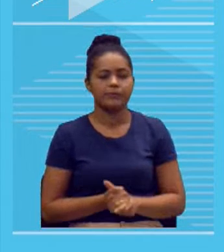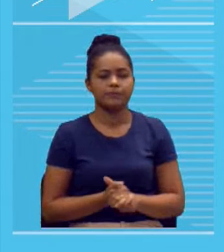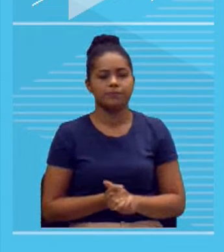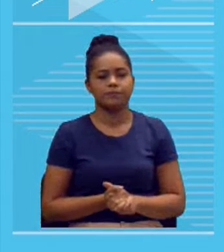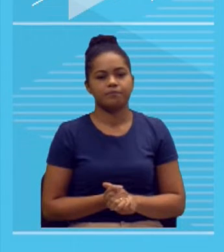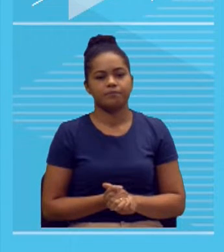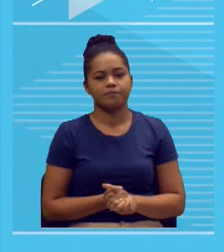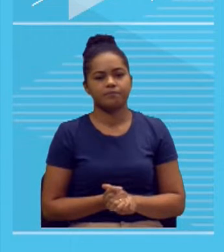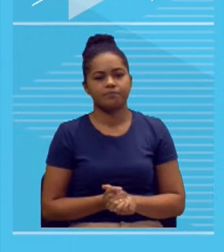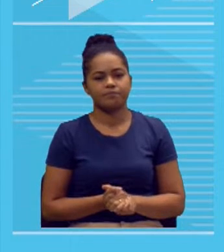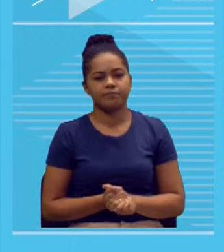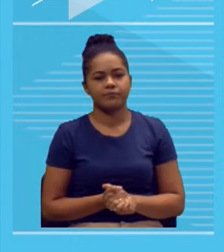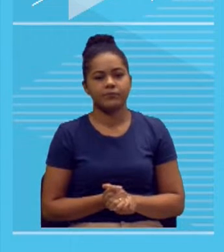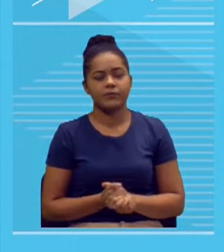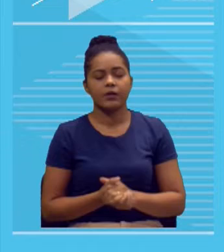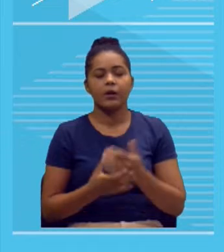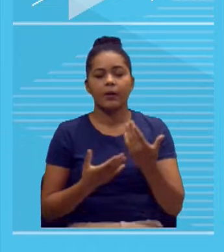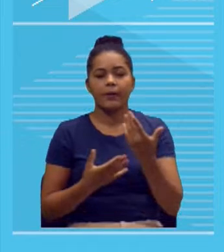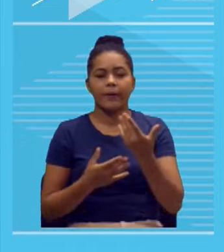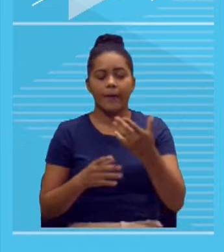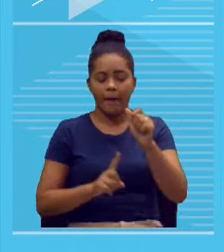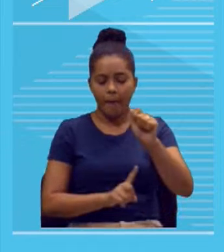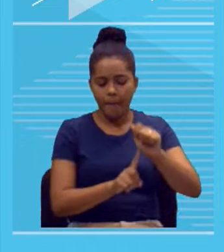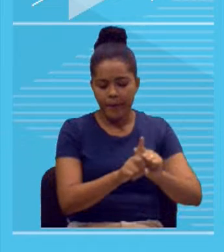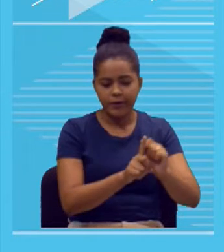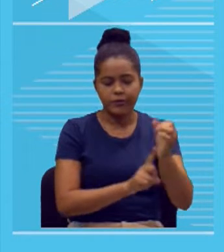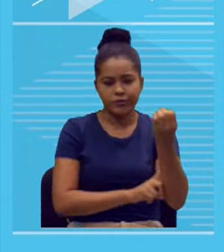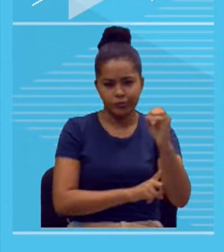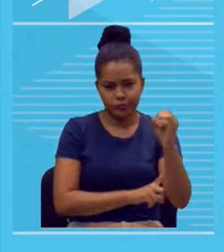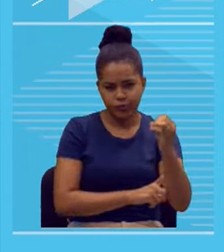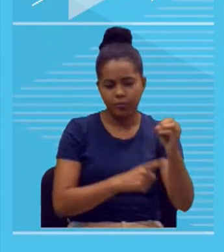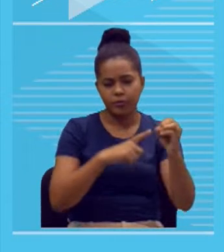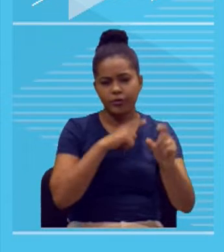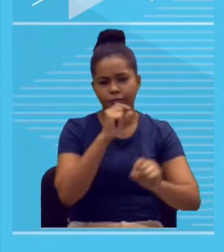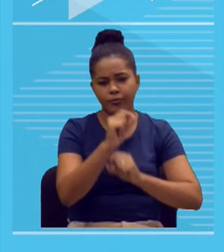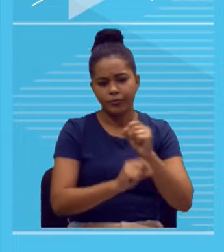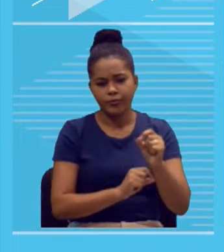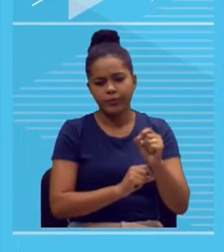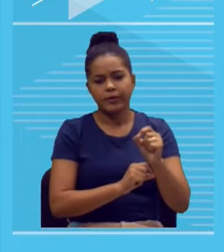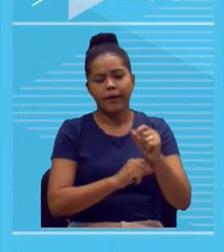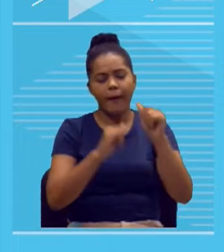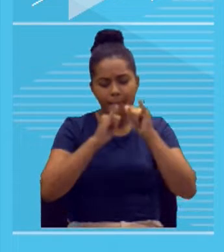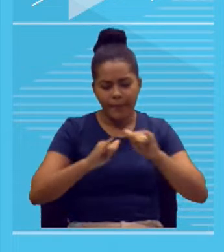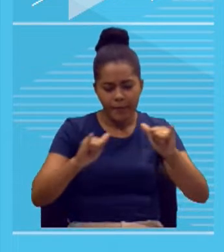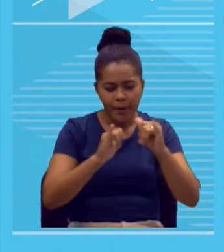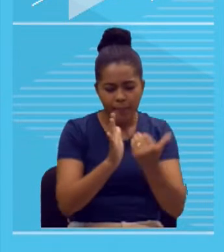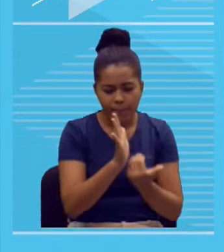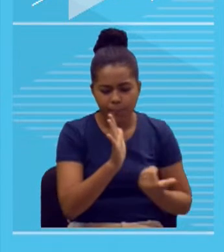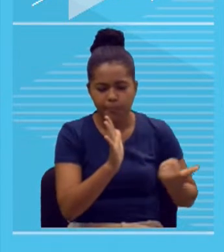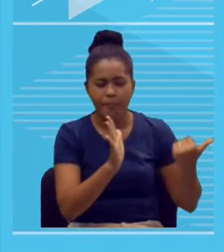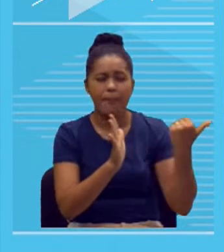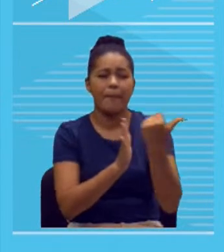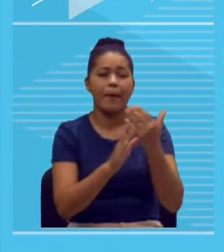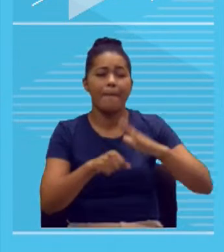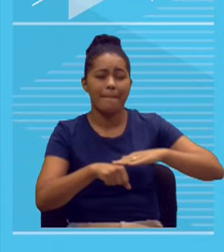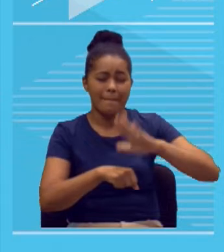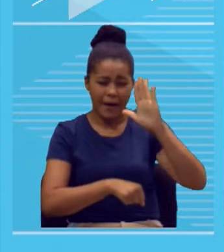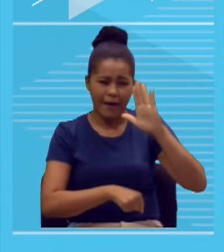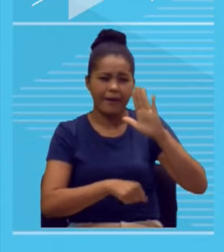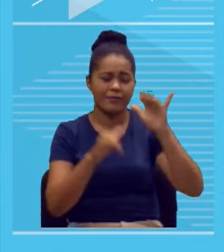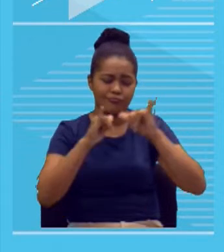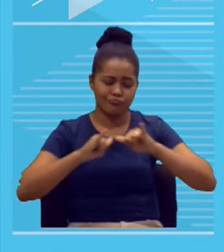ações de combate ao câncer de mama se intensificam, claro, todo dia a dia. Todo dia é dia de cuidar da saúde,